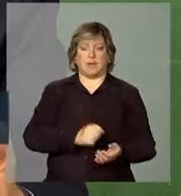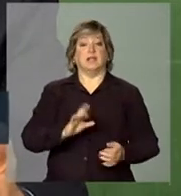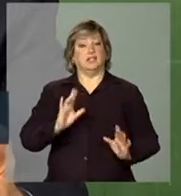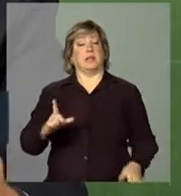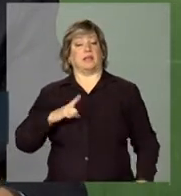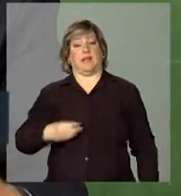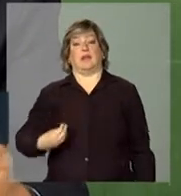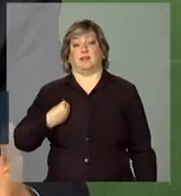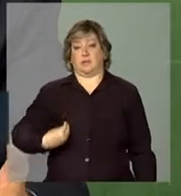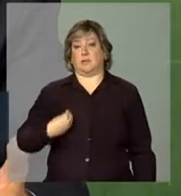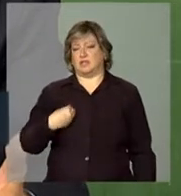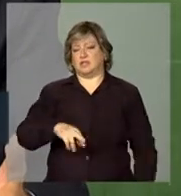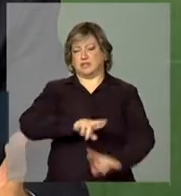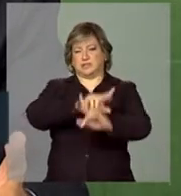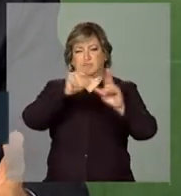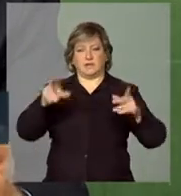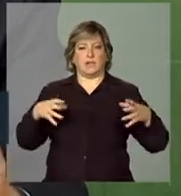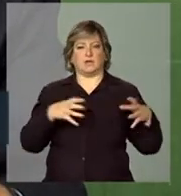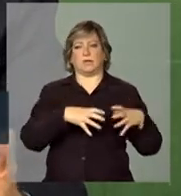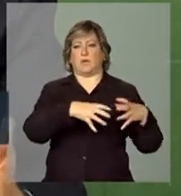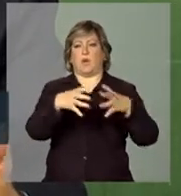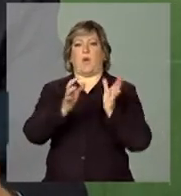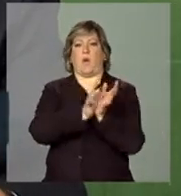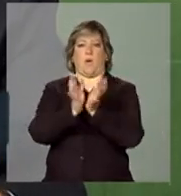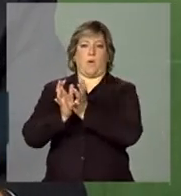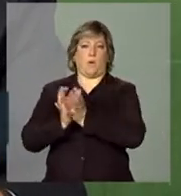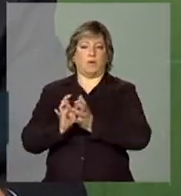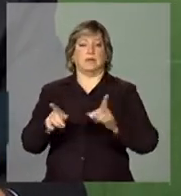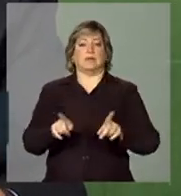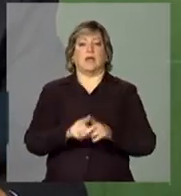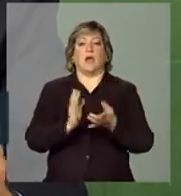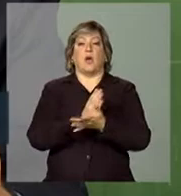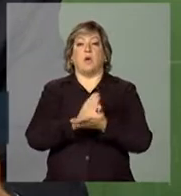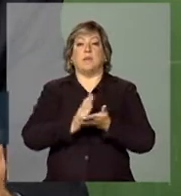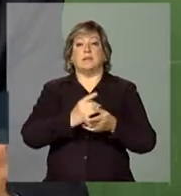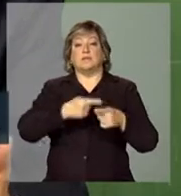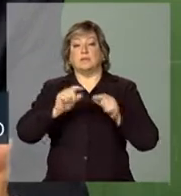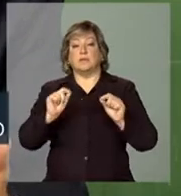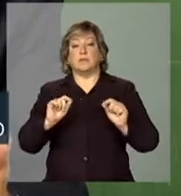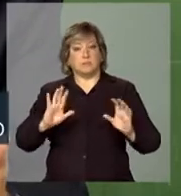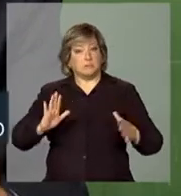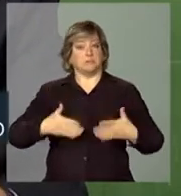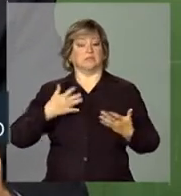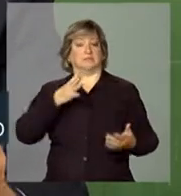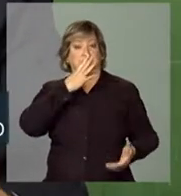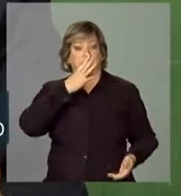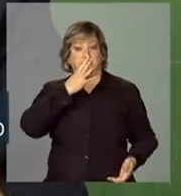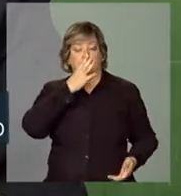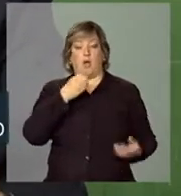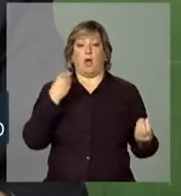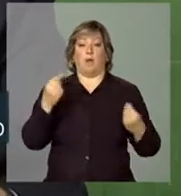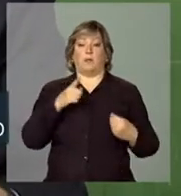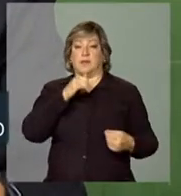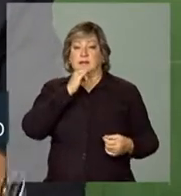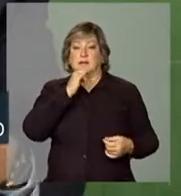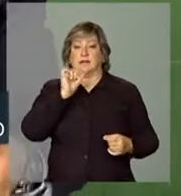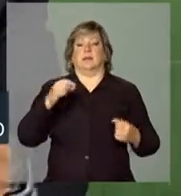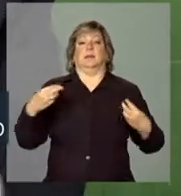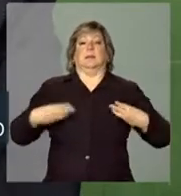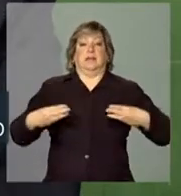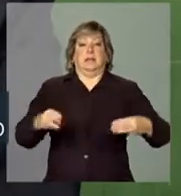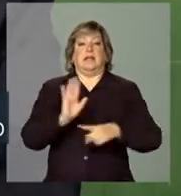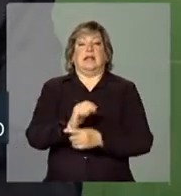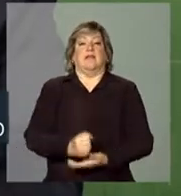estão acontecendo nos diversos órgãos, em algumas situações até de modo surpreendente, como o Ministério da Defesa,